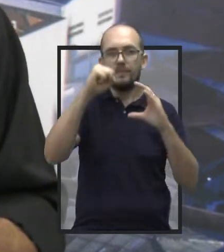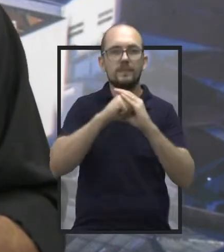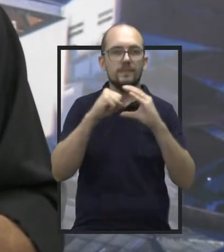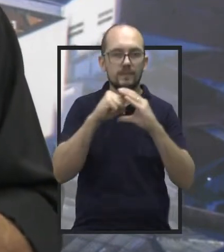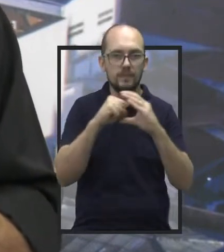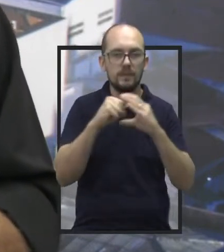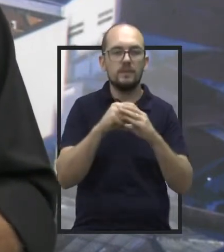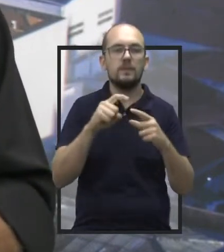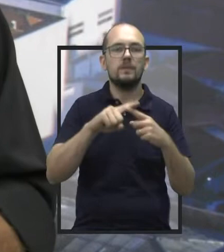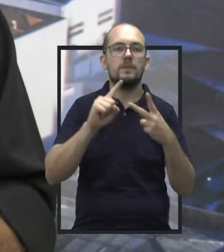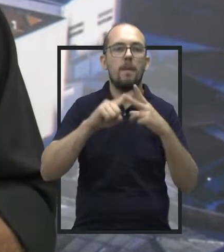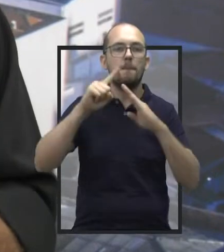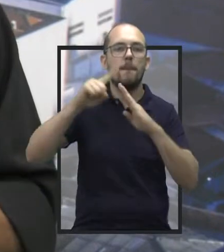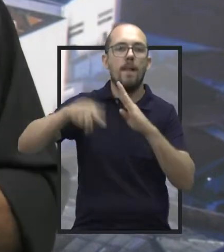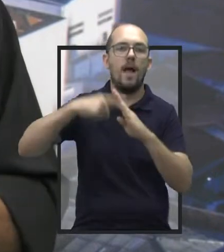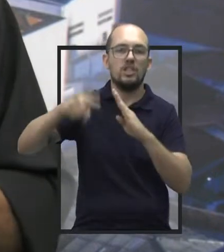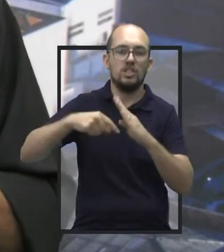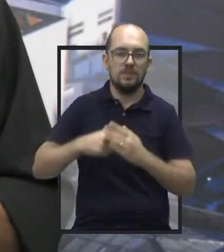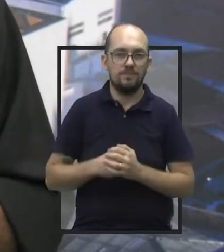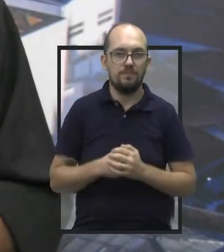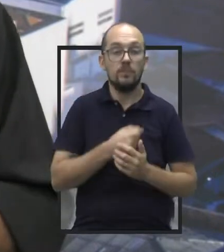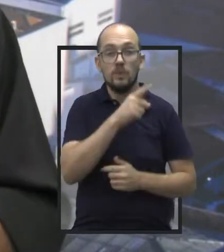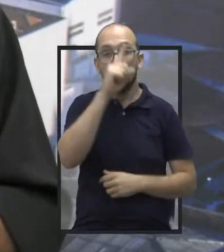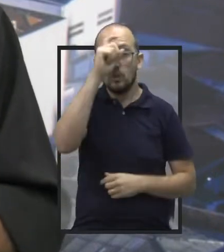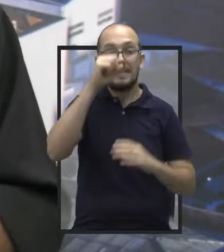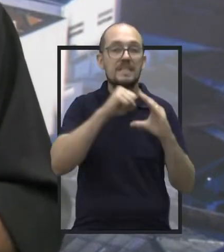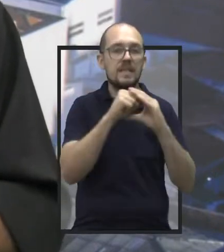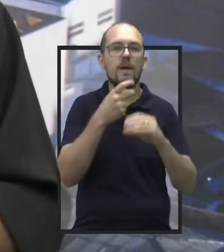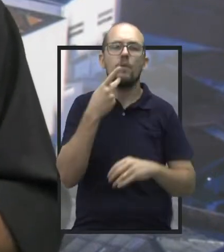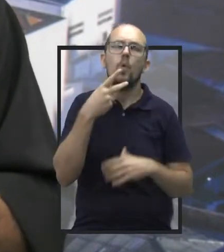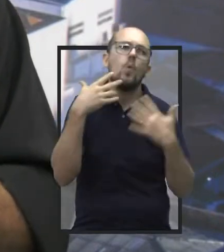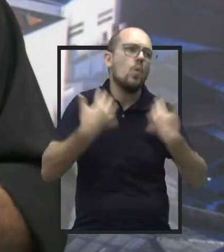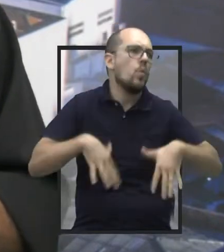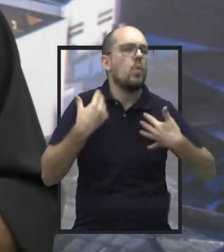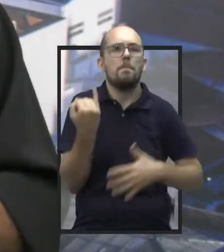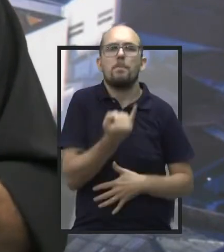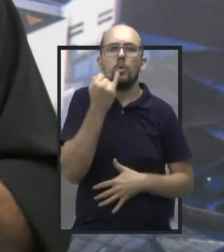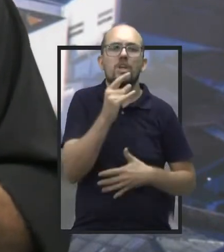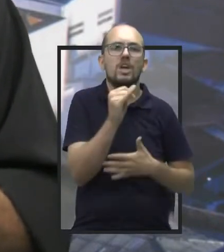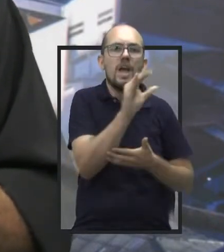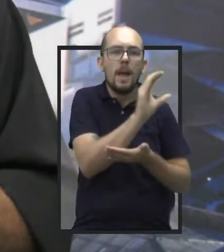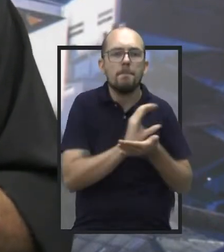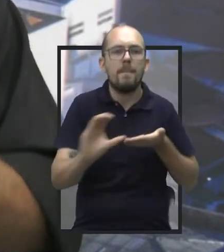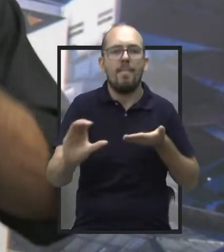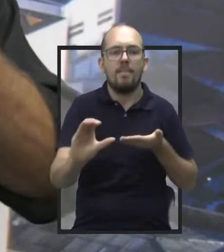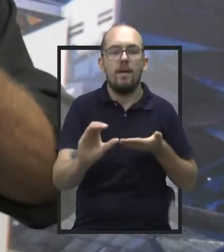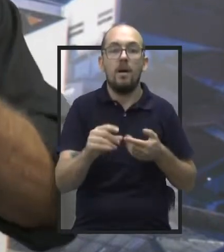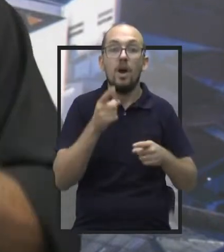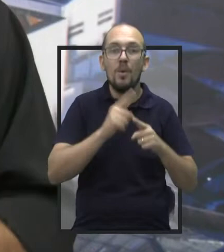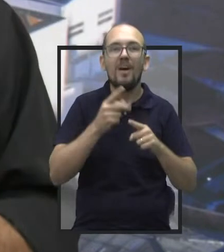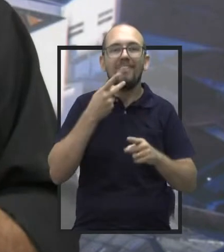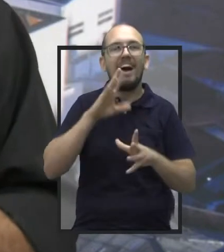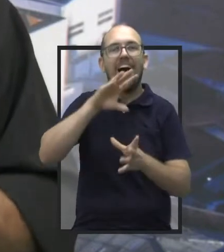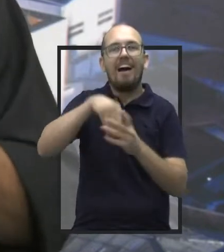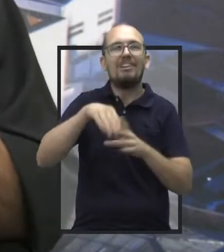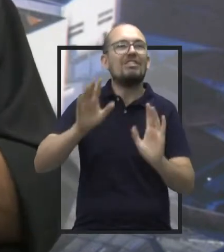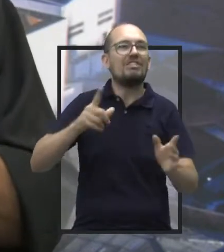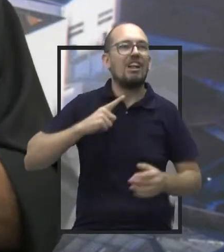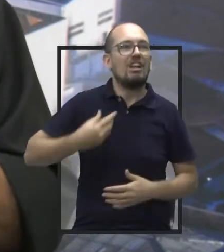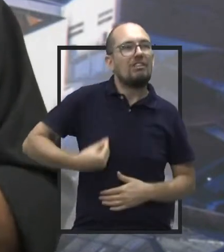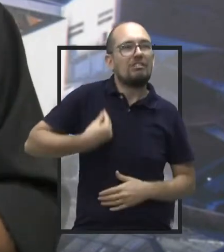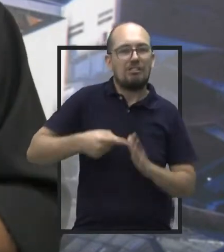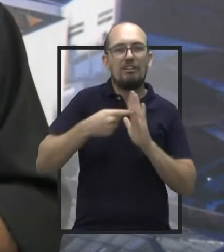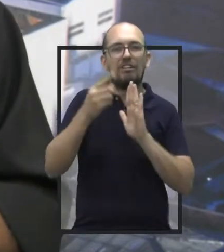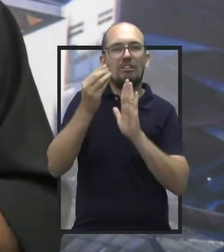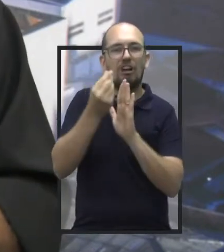o Perlate. E o provedor da Santa Casa dizendo da importância das emendas. E quando se fala que está contemplado, é mentira. Não tem essa